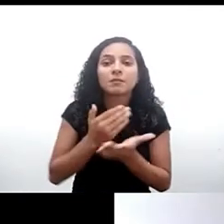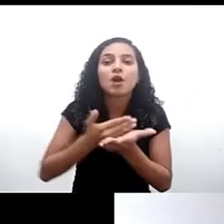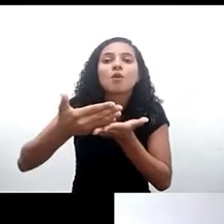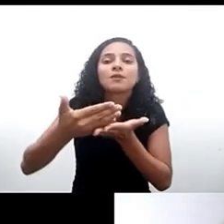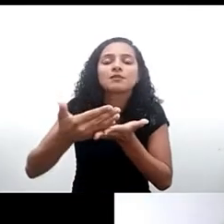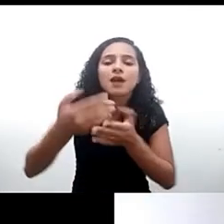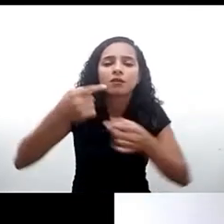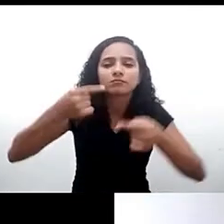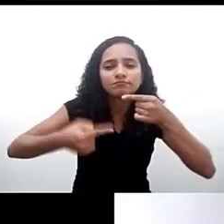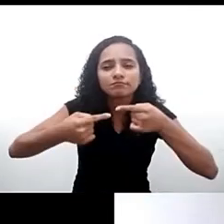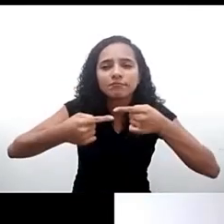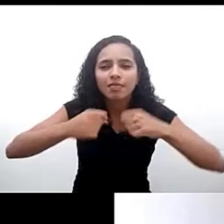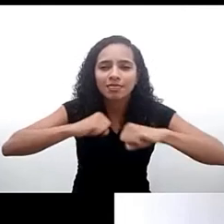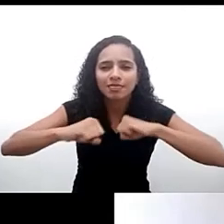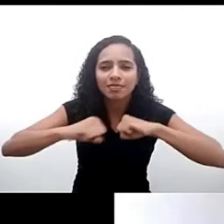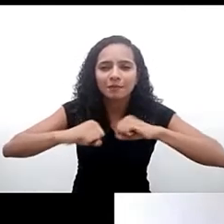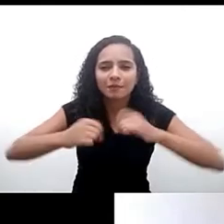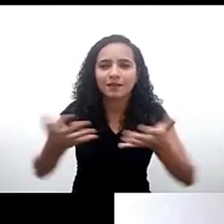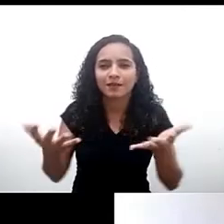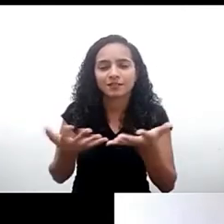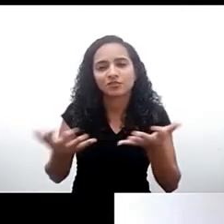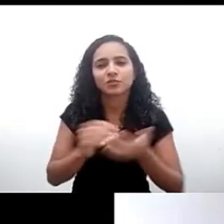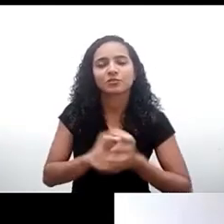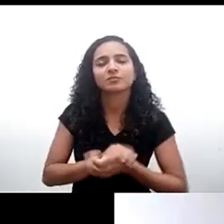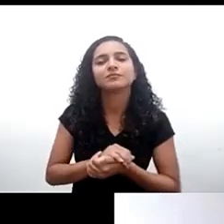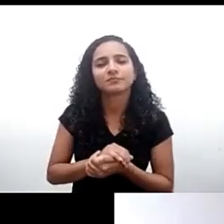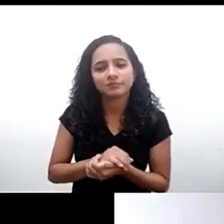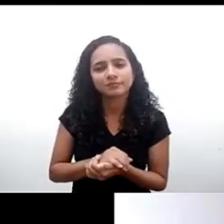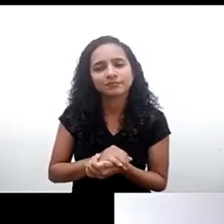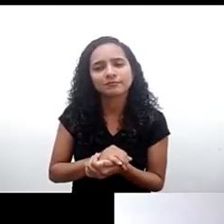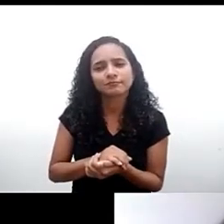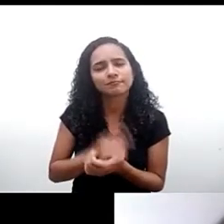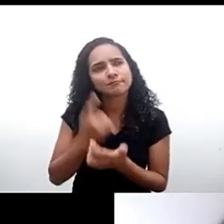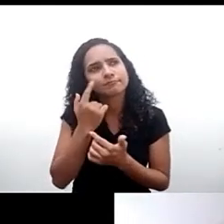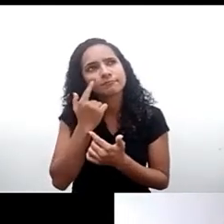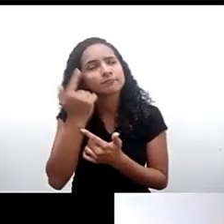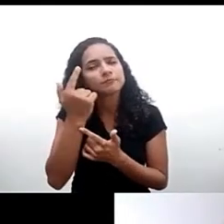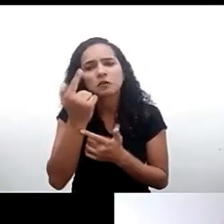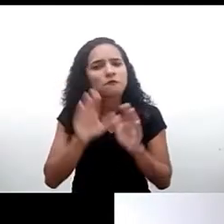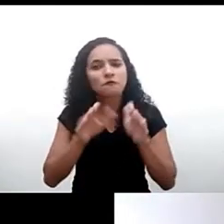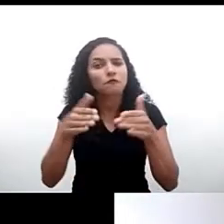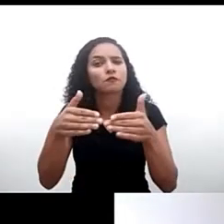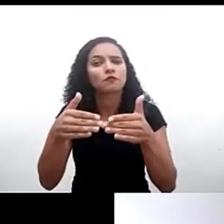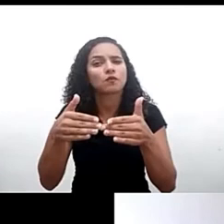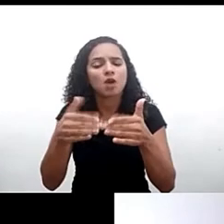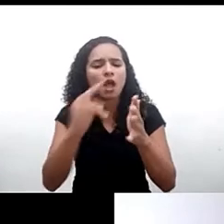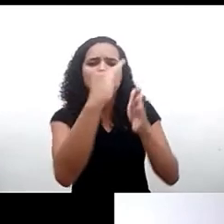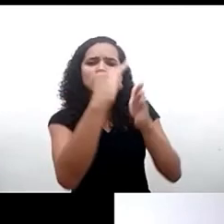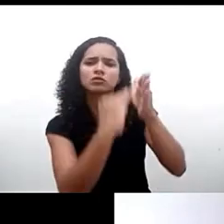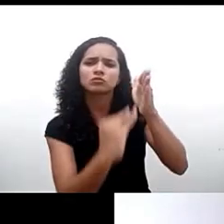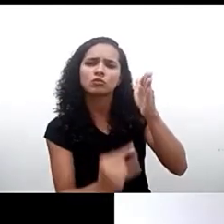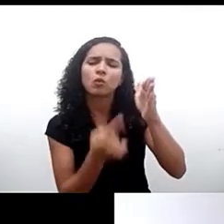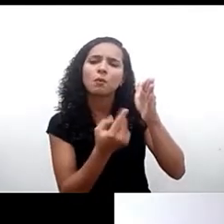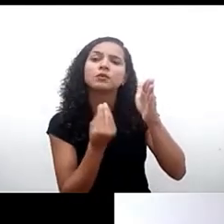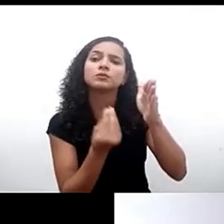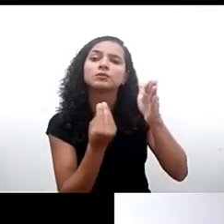e realmente trazer um pouco para a concretude do que diz esse documento como que ele